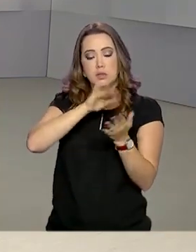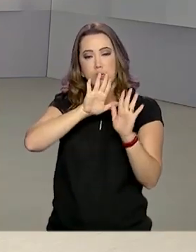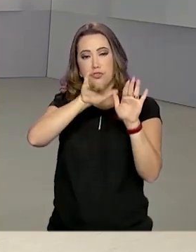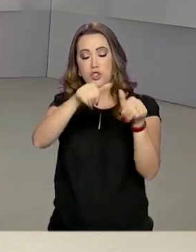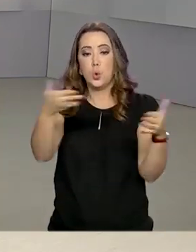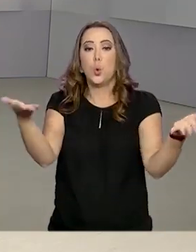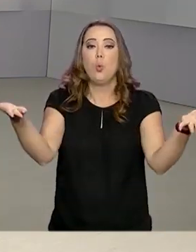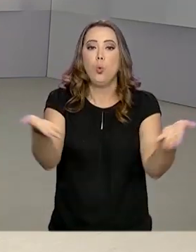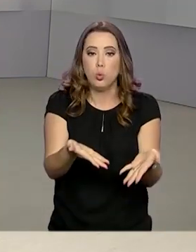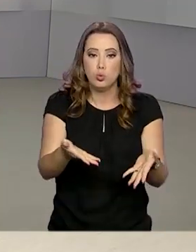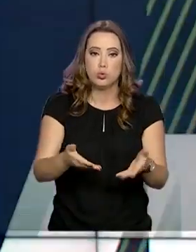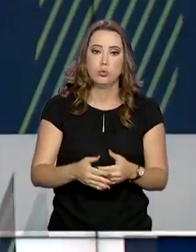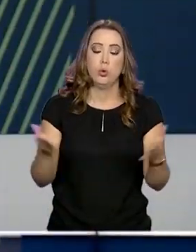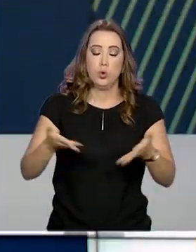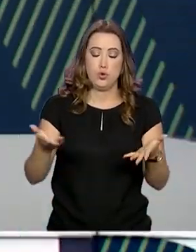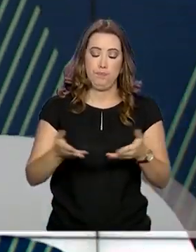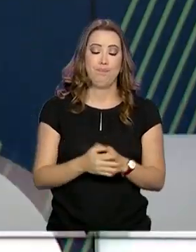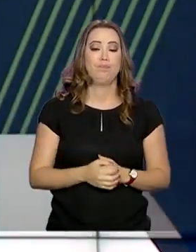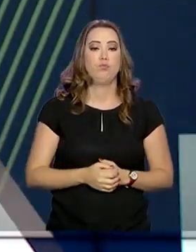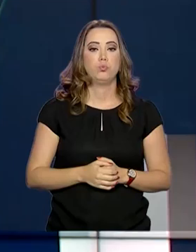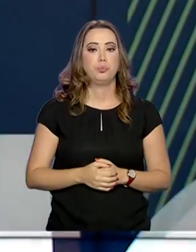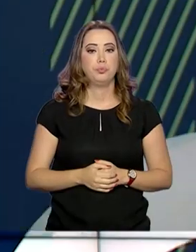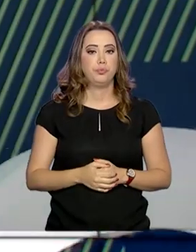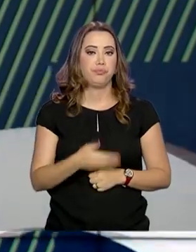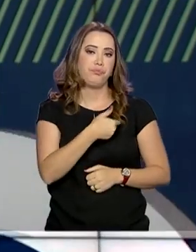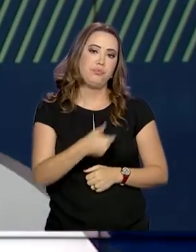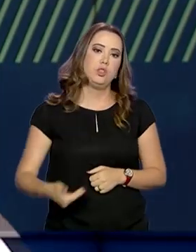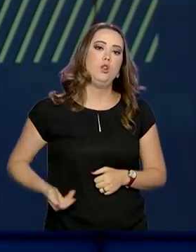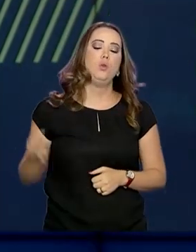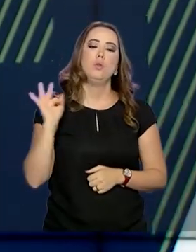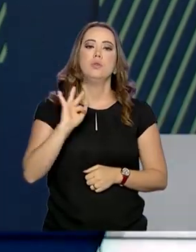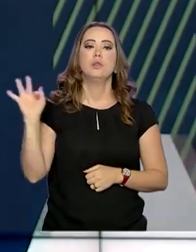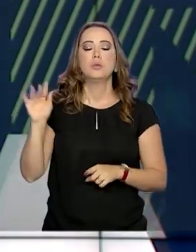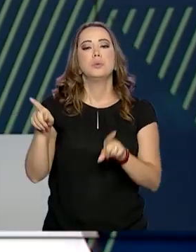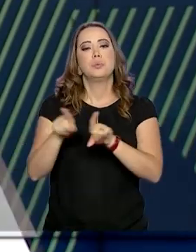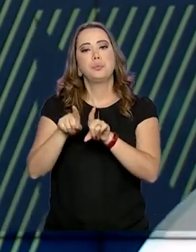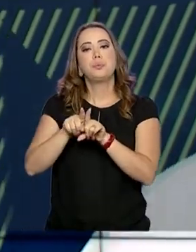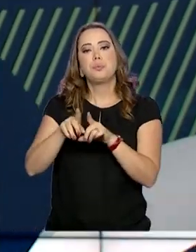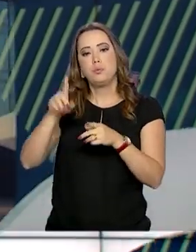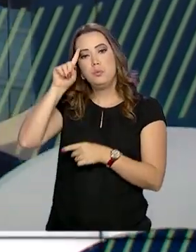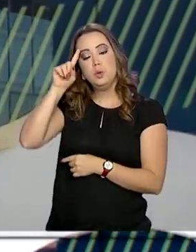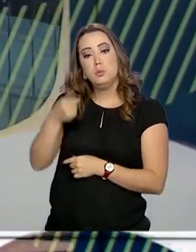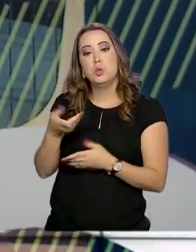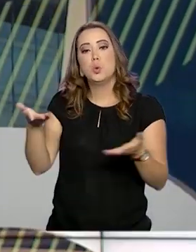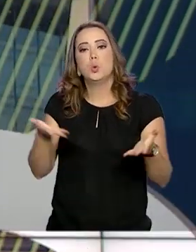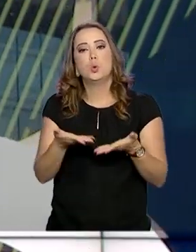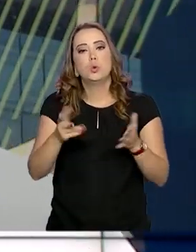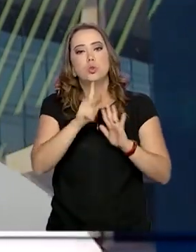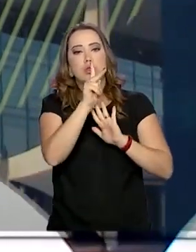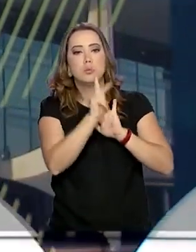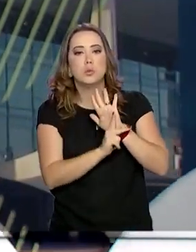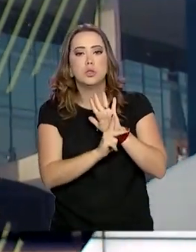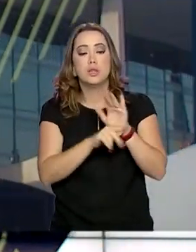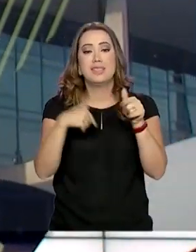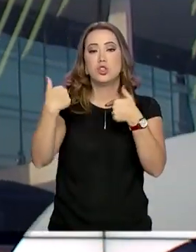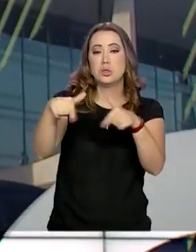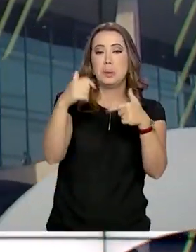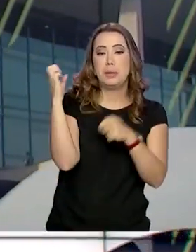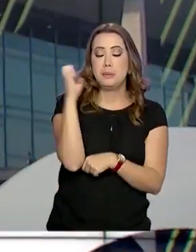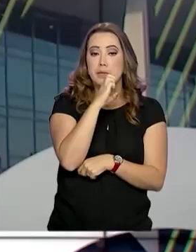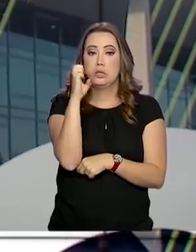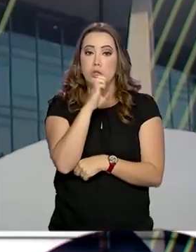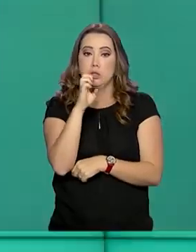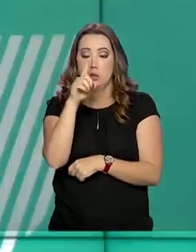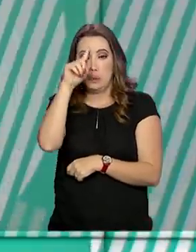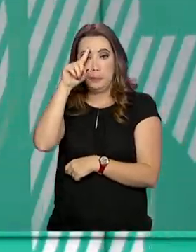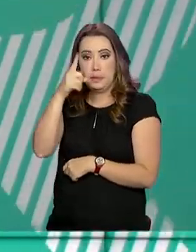terminam hoje. E o governo federal determinou hoje também, por meio de uma portaria, que as ações emergenciais impostas pelos